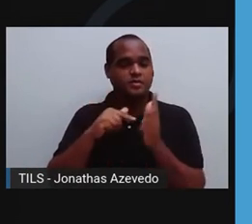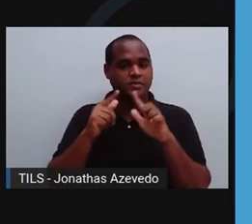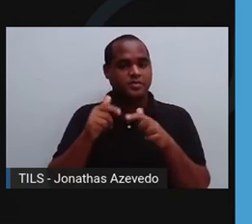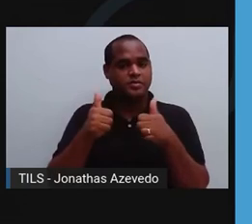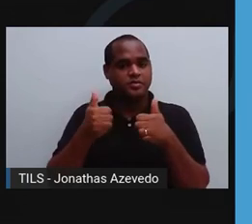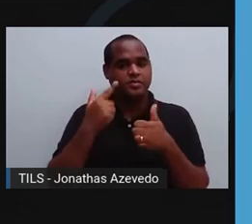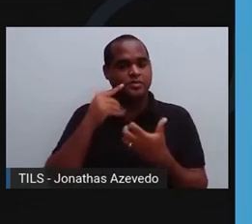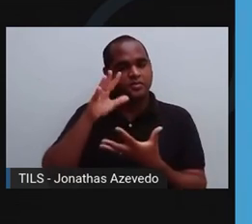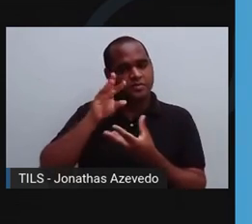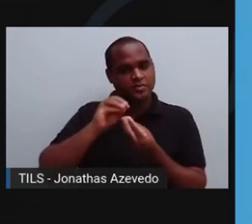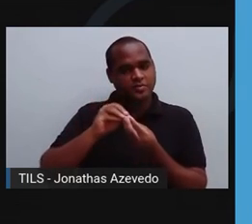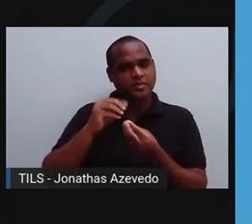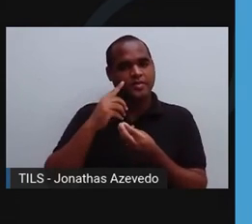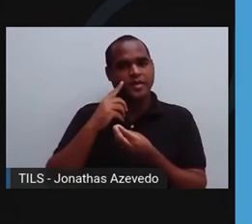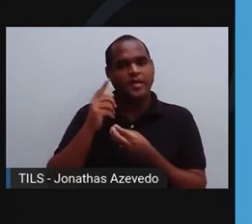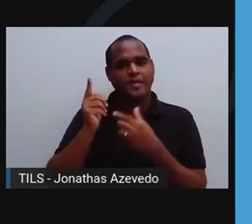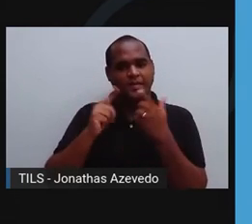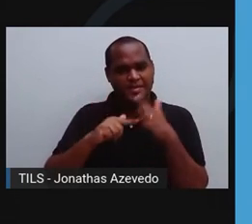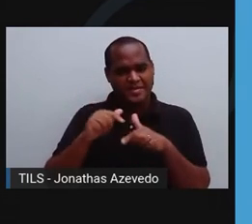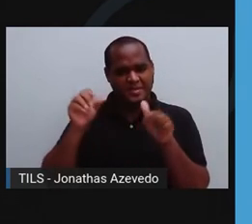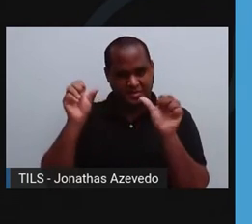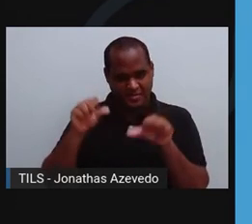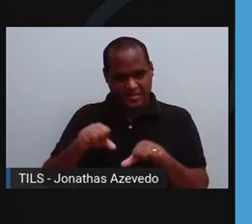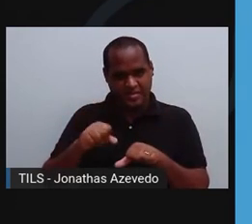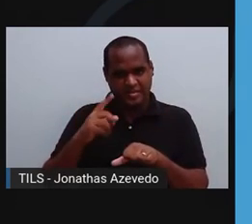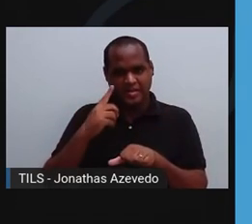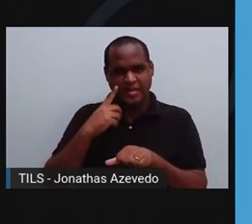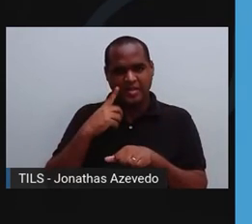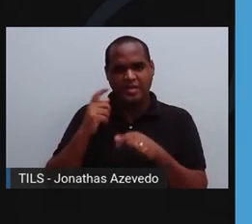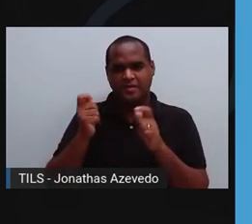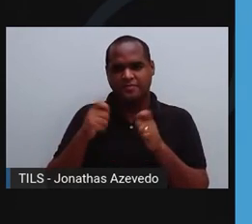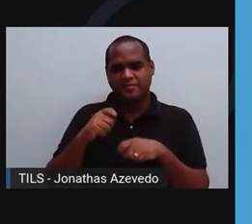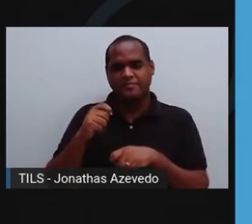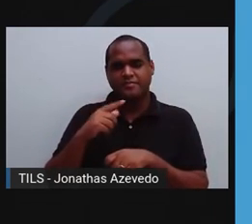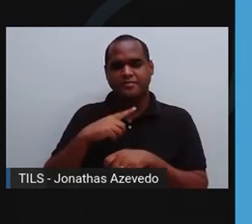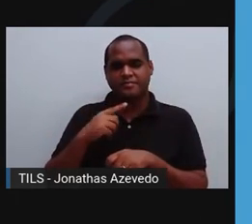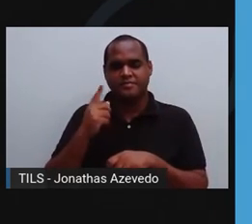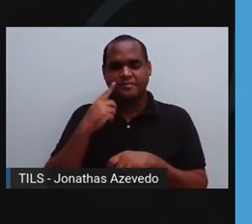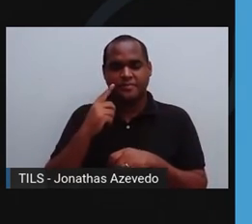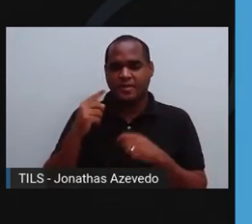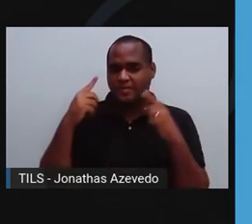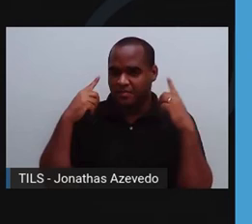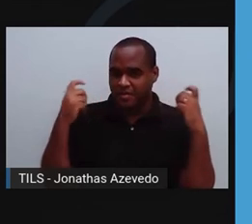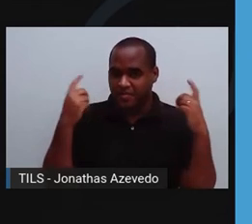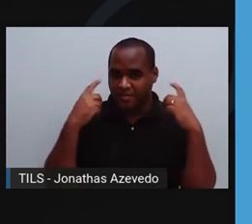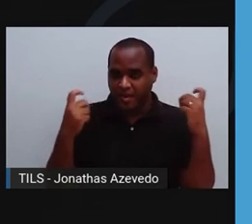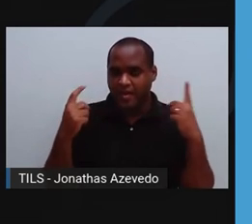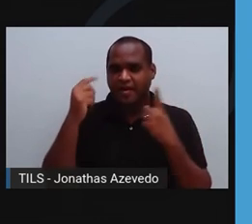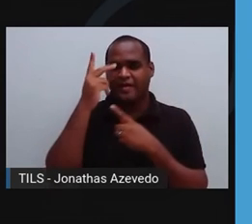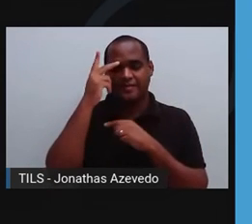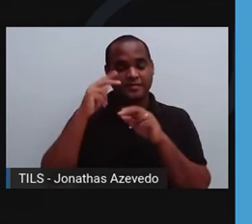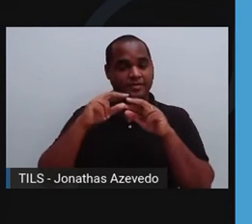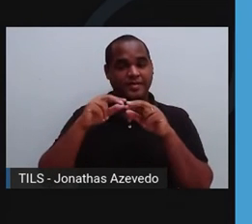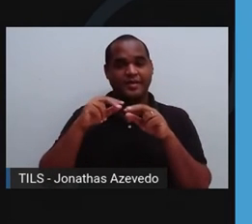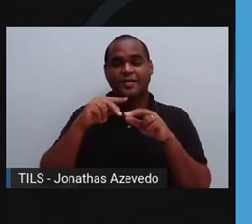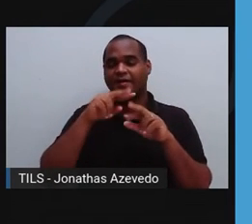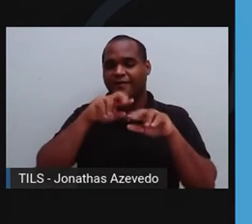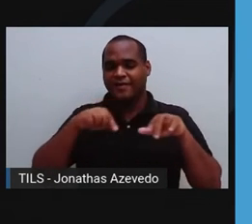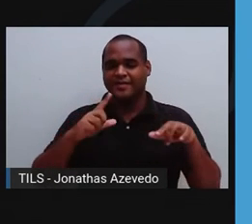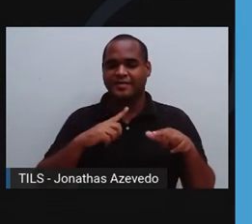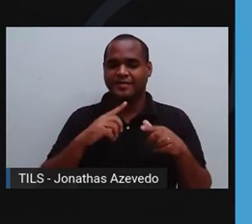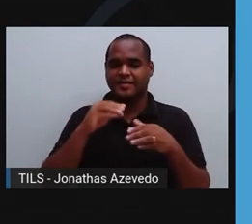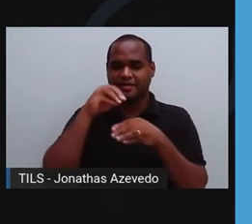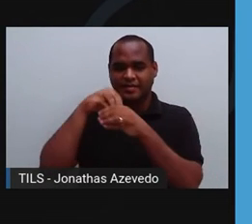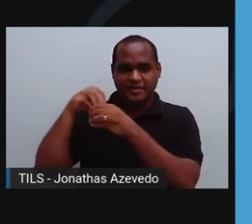reconhecendo uma ameaça, ativa um mecanismo de defesa, um alerta para o corpo, e assim, mais